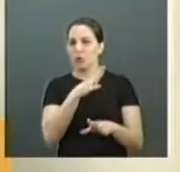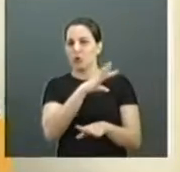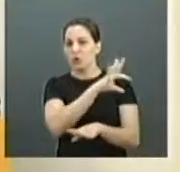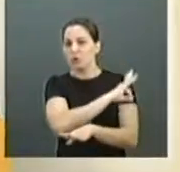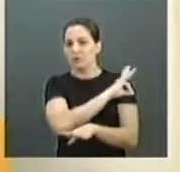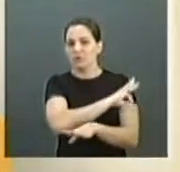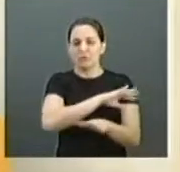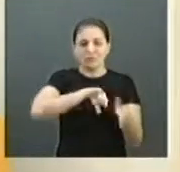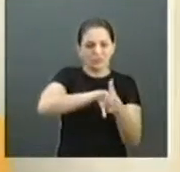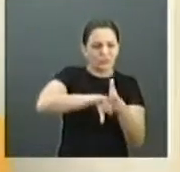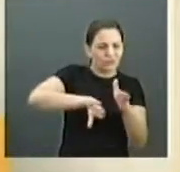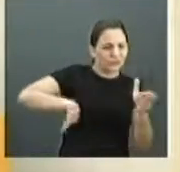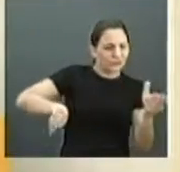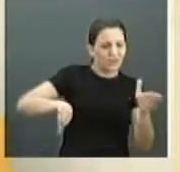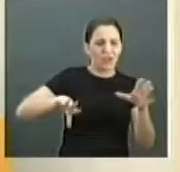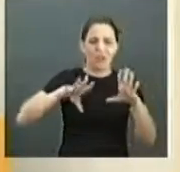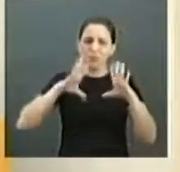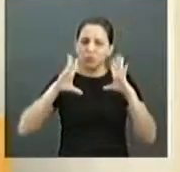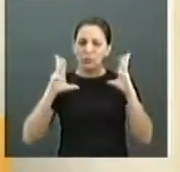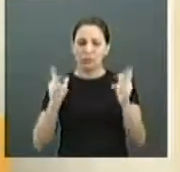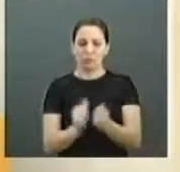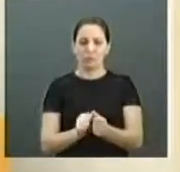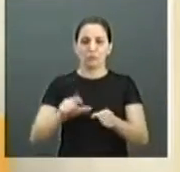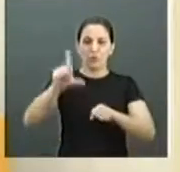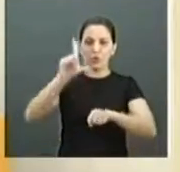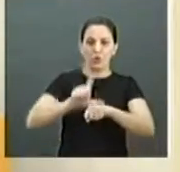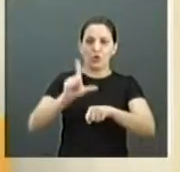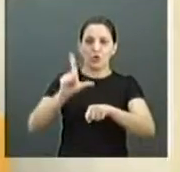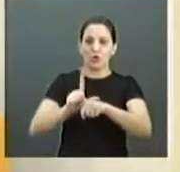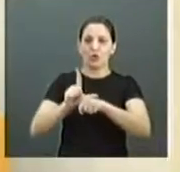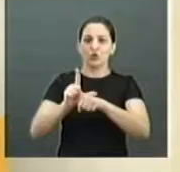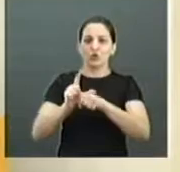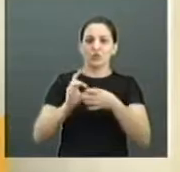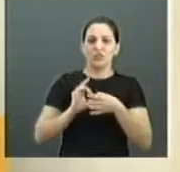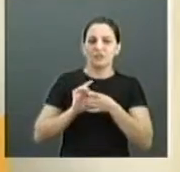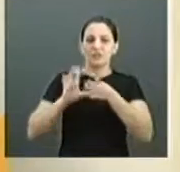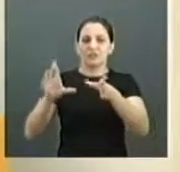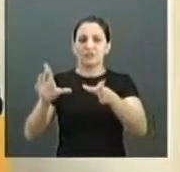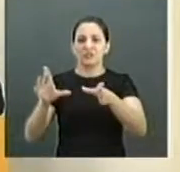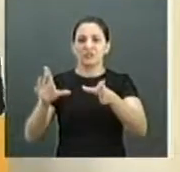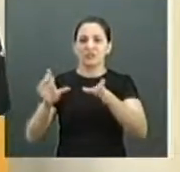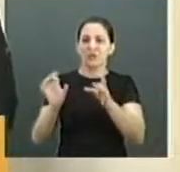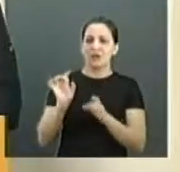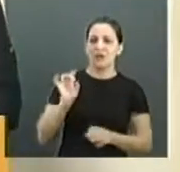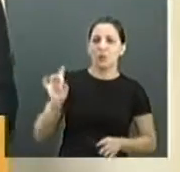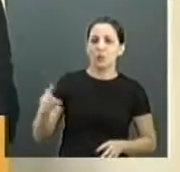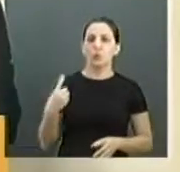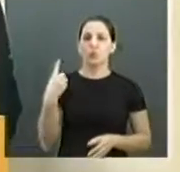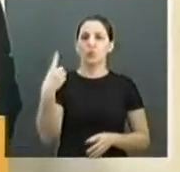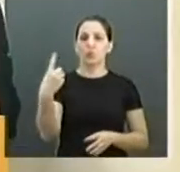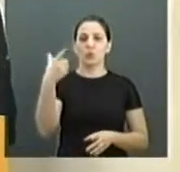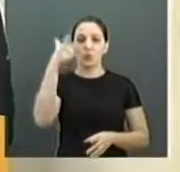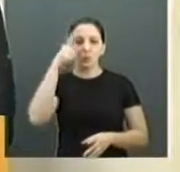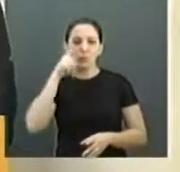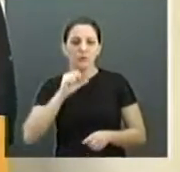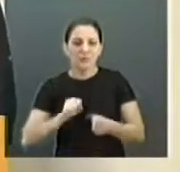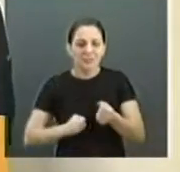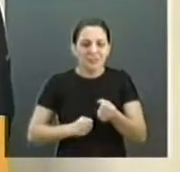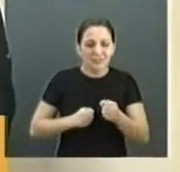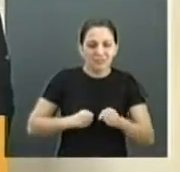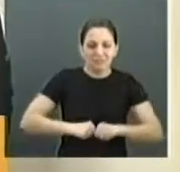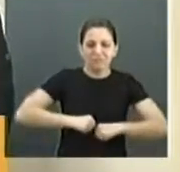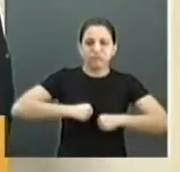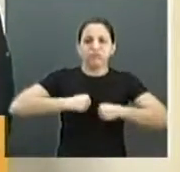loja, e aí esperar que elas se virem com aquilo que foi conquistado com muito esforço. Boa parte daqueles